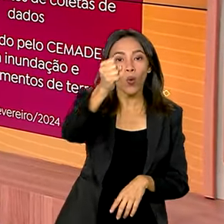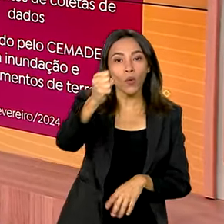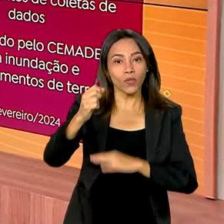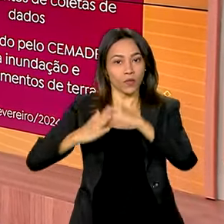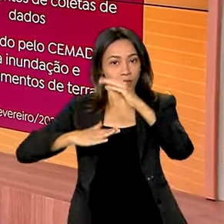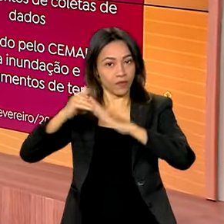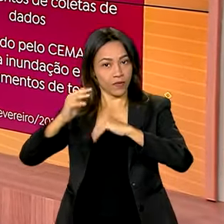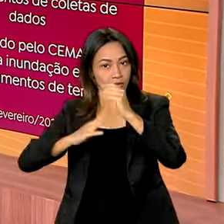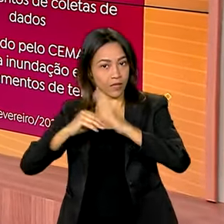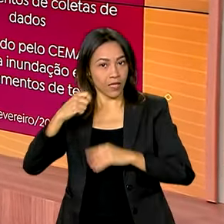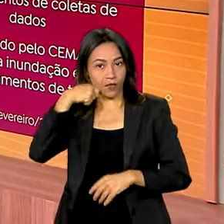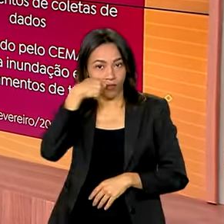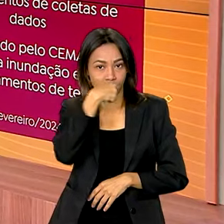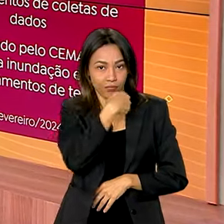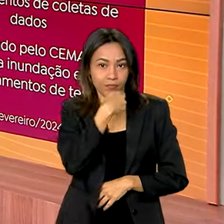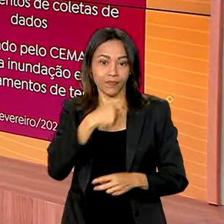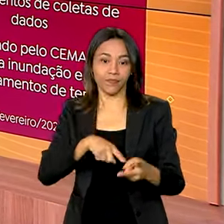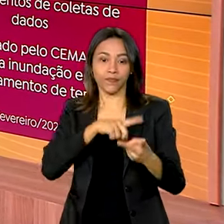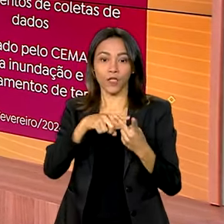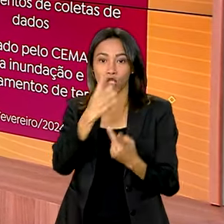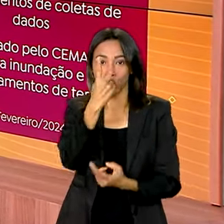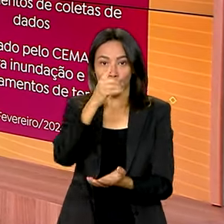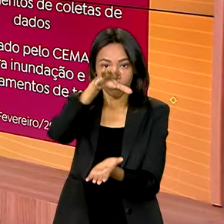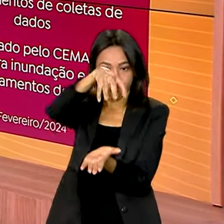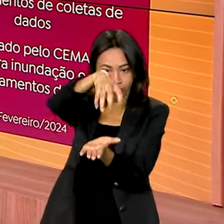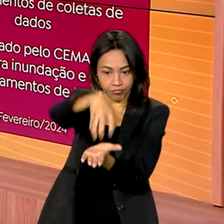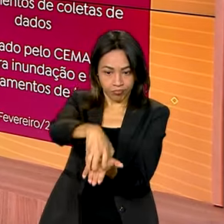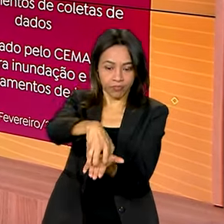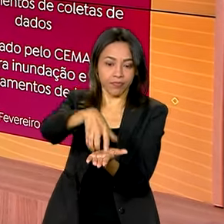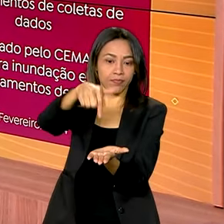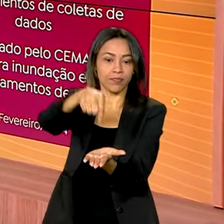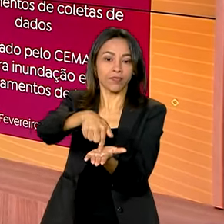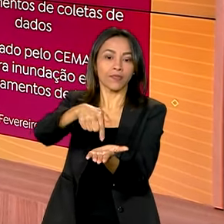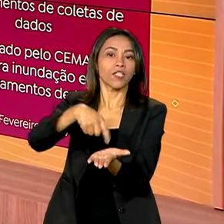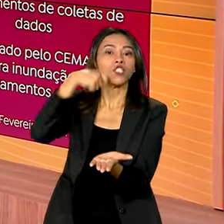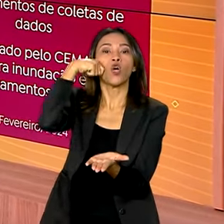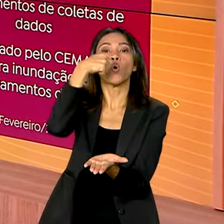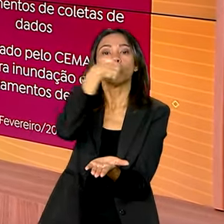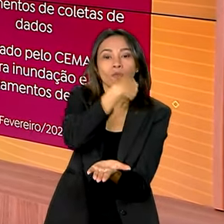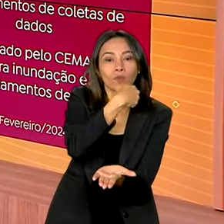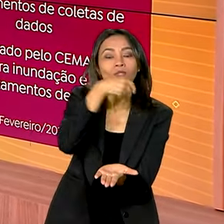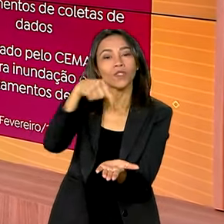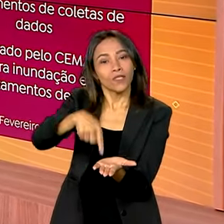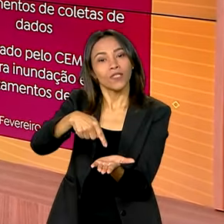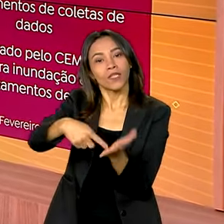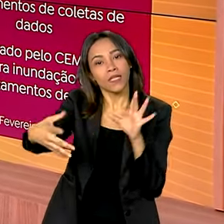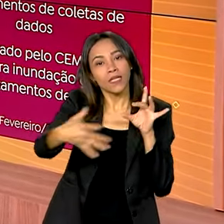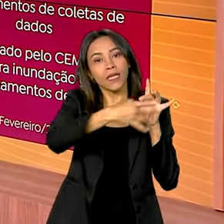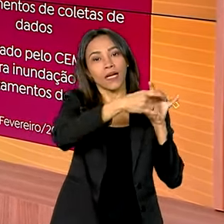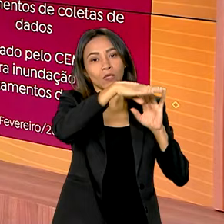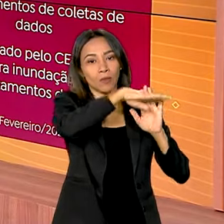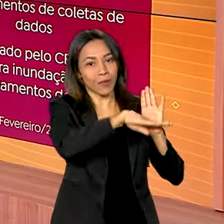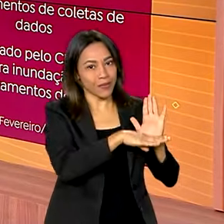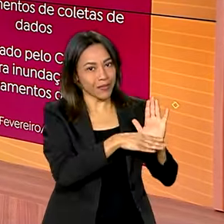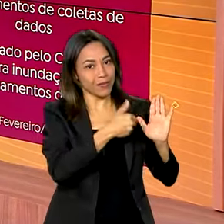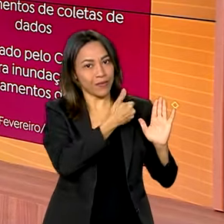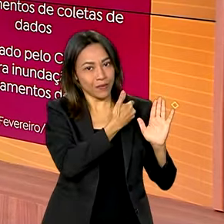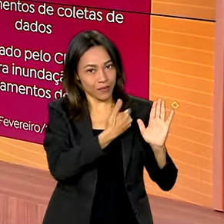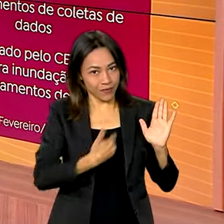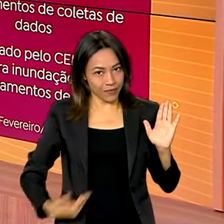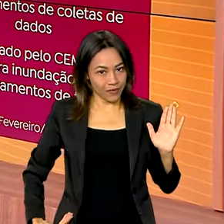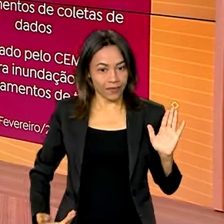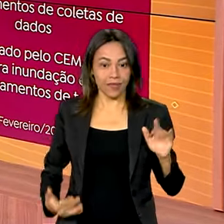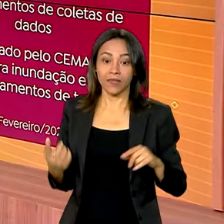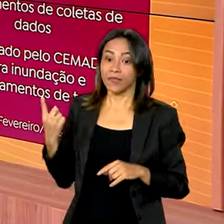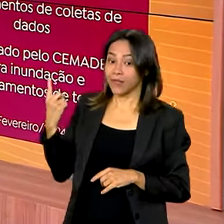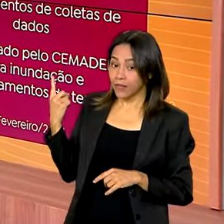de saúde bucal e um centro especializado de odontologia no programa Brasil Sorridente. Olha só, quando